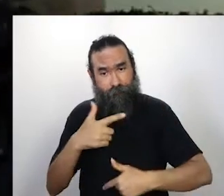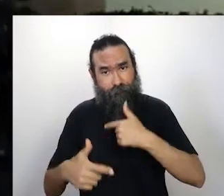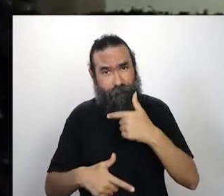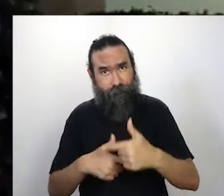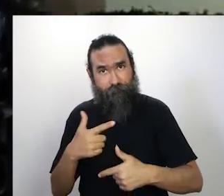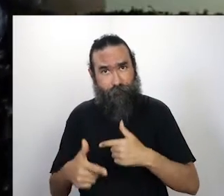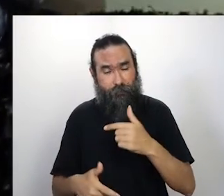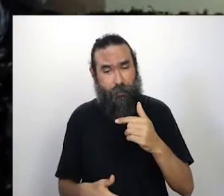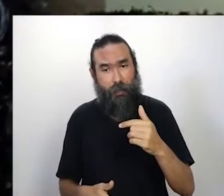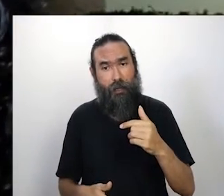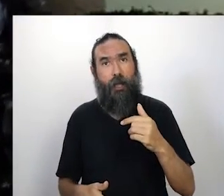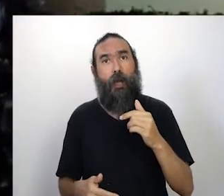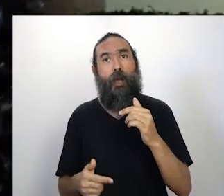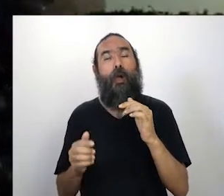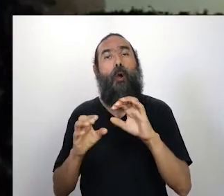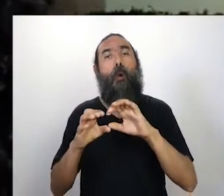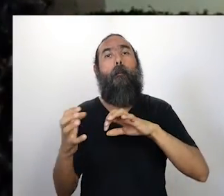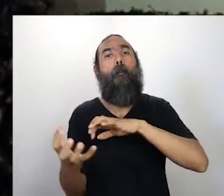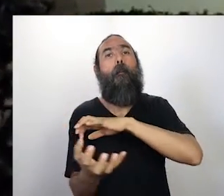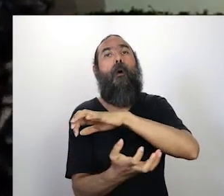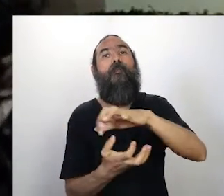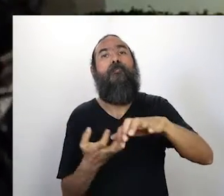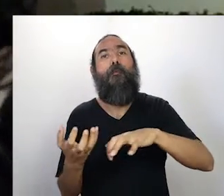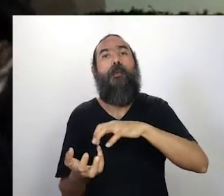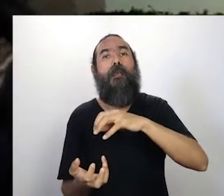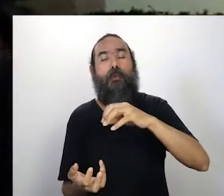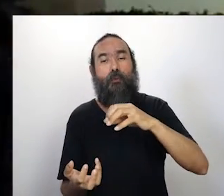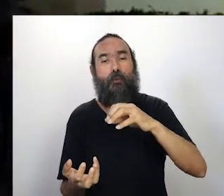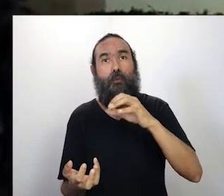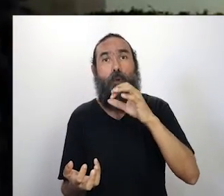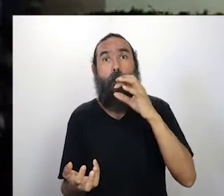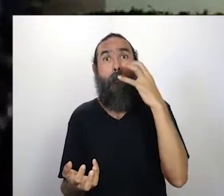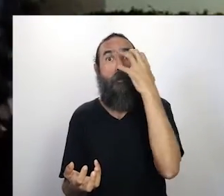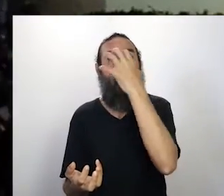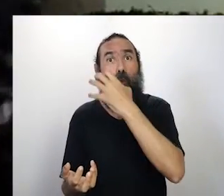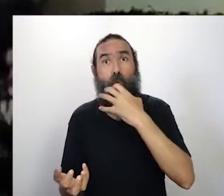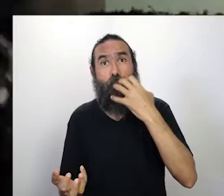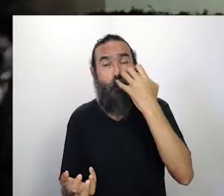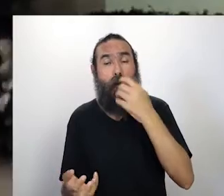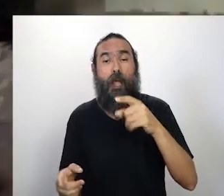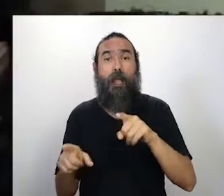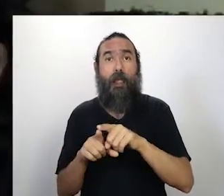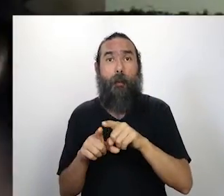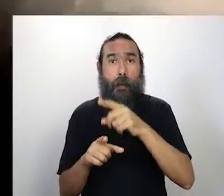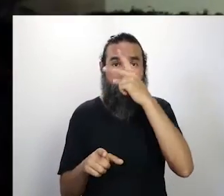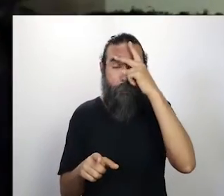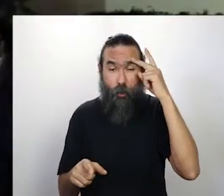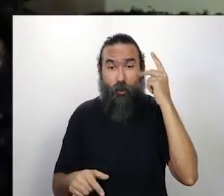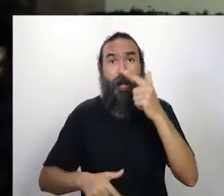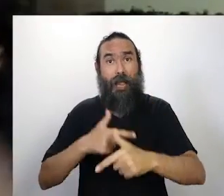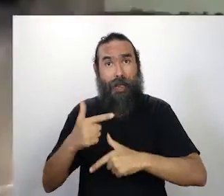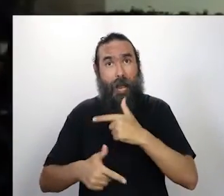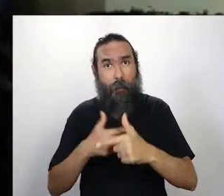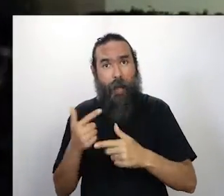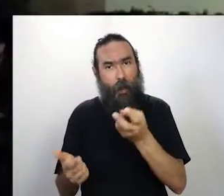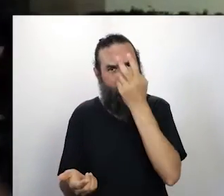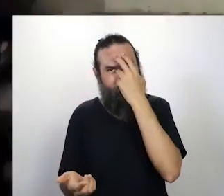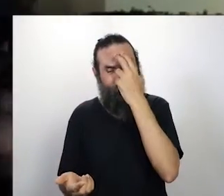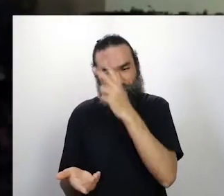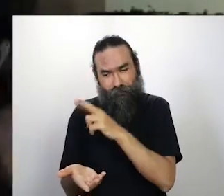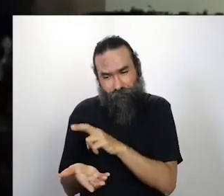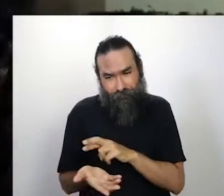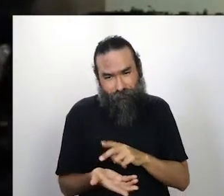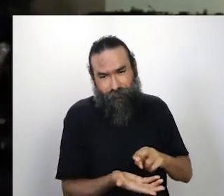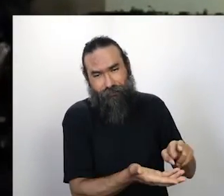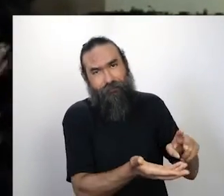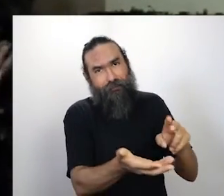Acorde, que é um coletivo de músicos e trabalhadores da área, não só músicos, mas produtores, técnicos, pessoal da